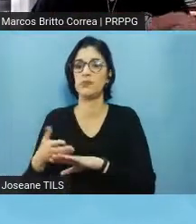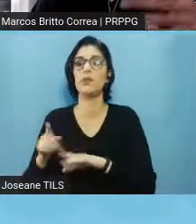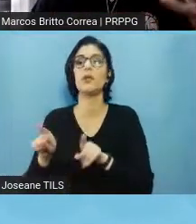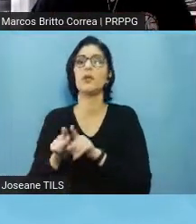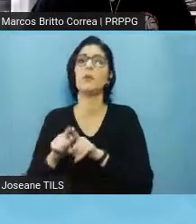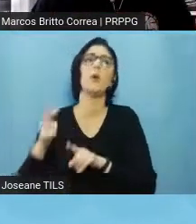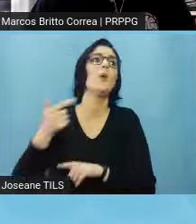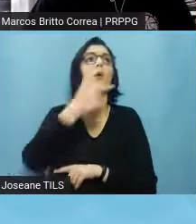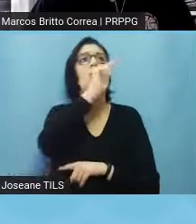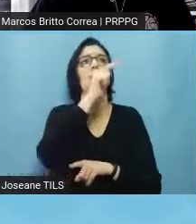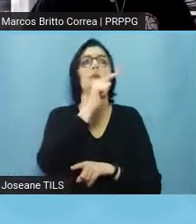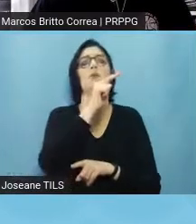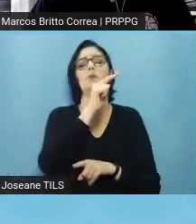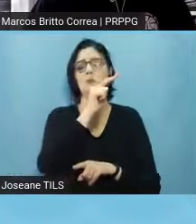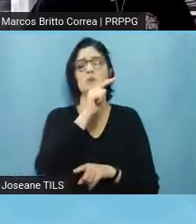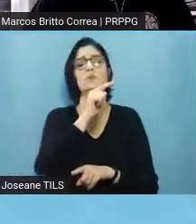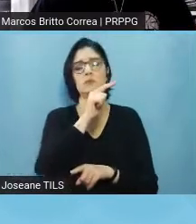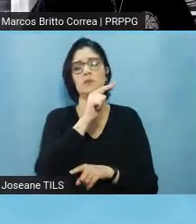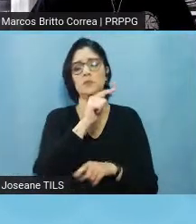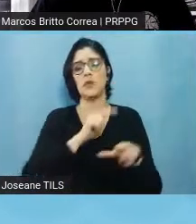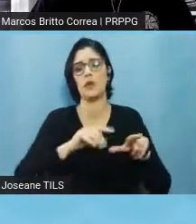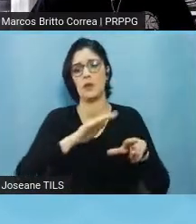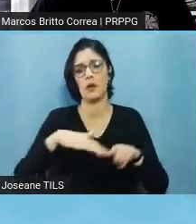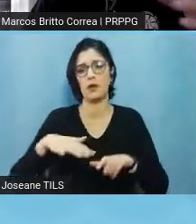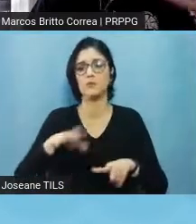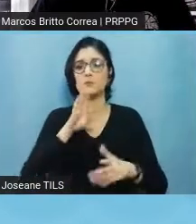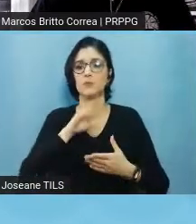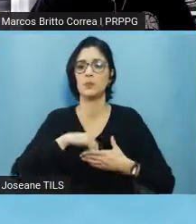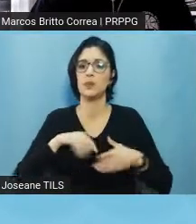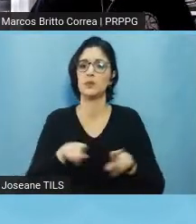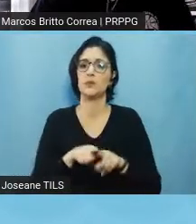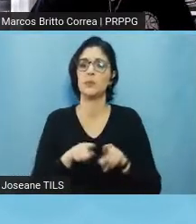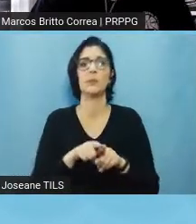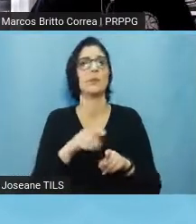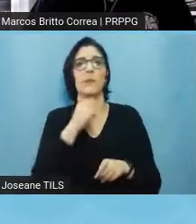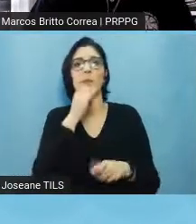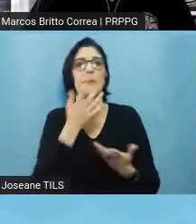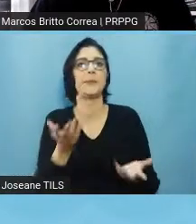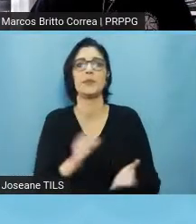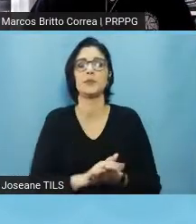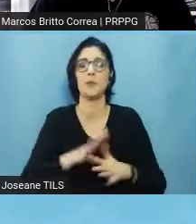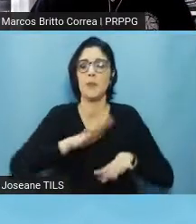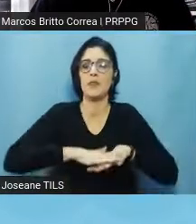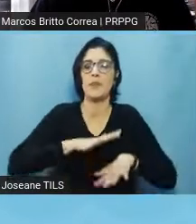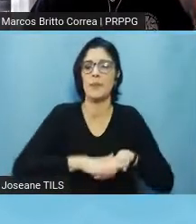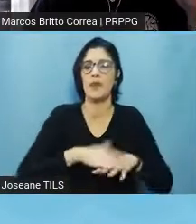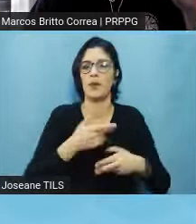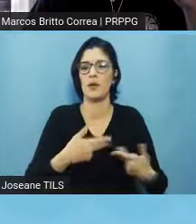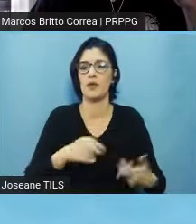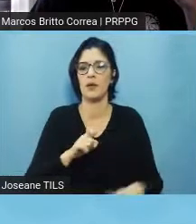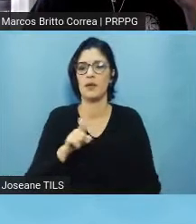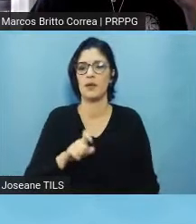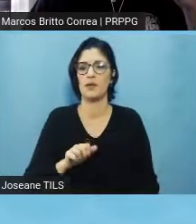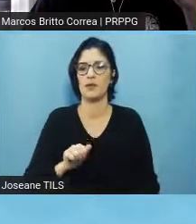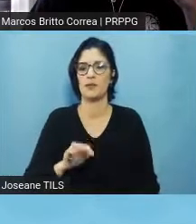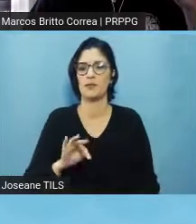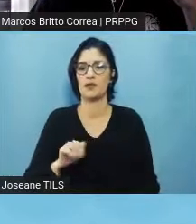as áreas exatas, que trabalham um pouco, mas também trabalham com